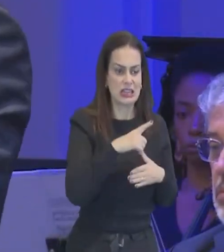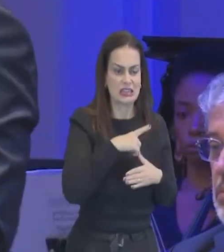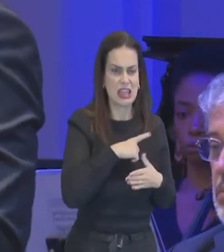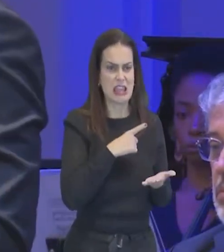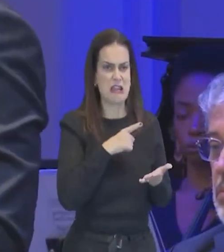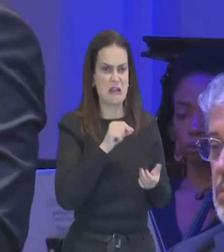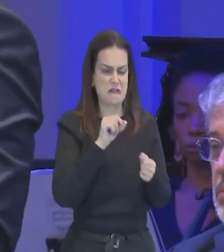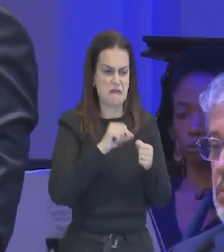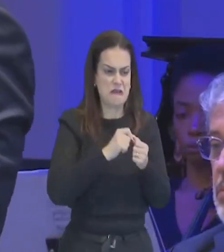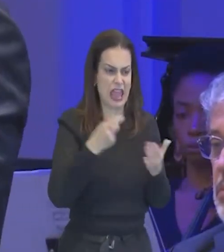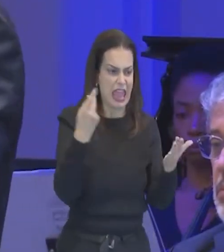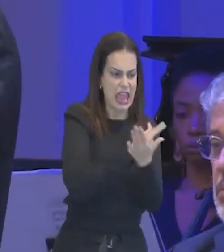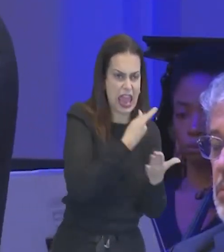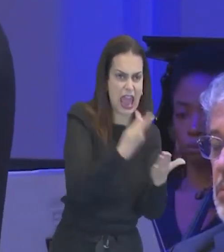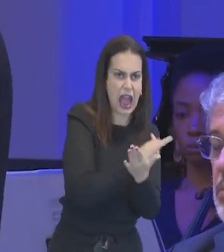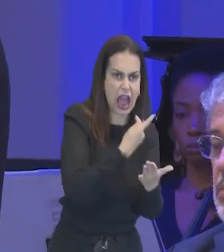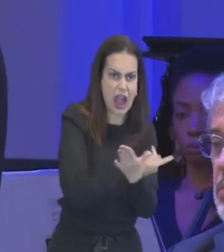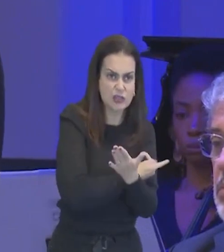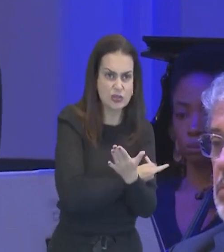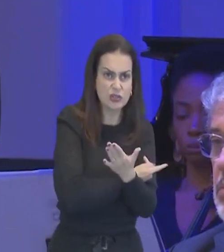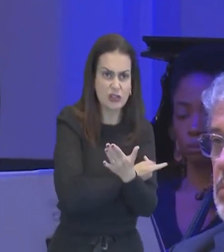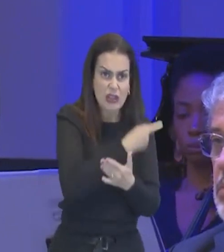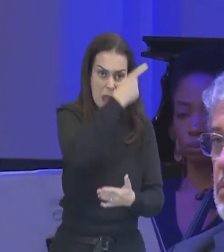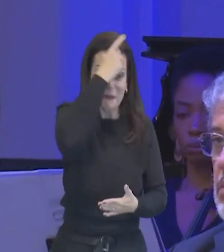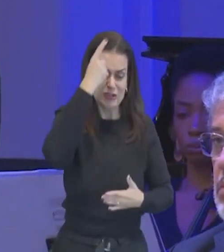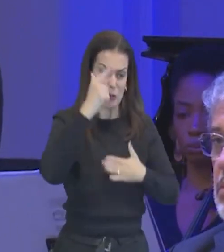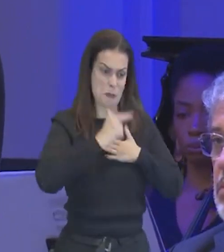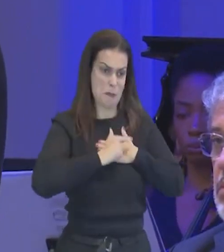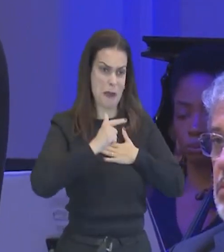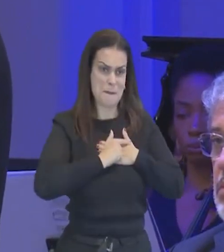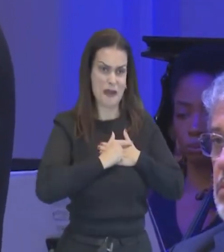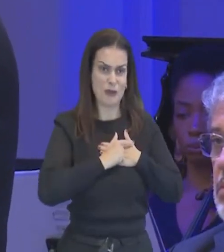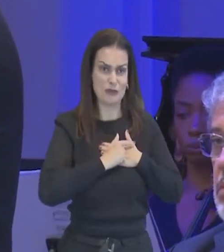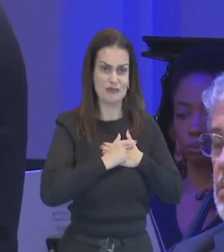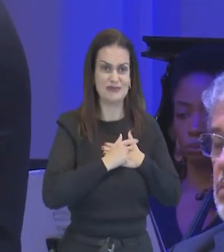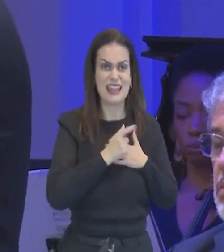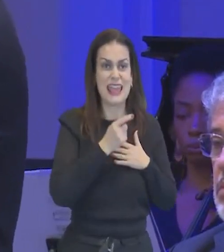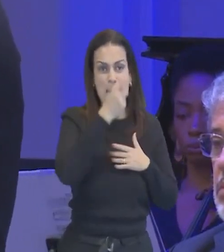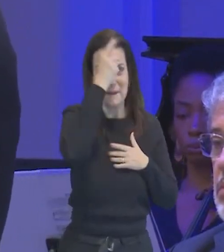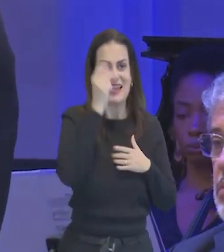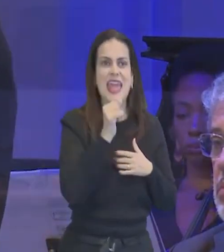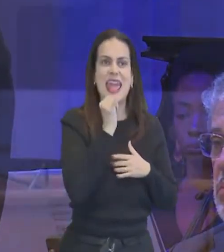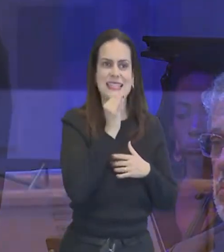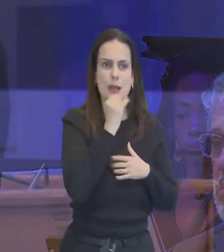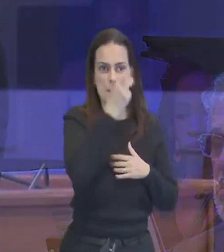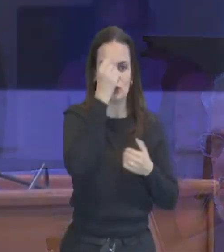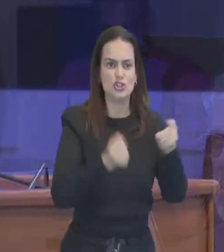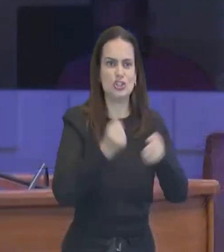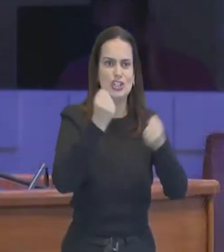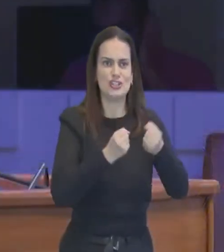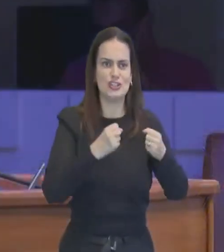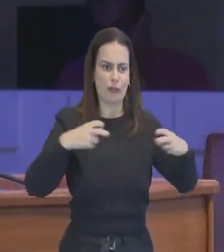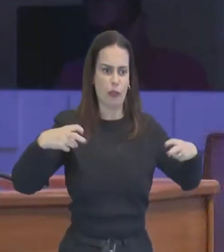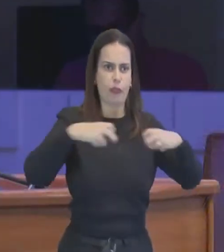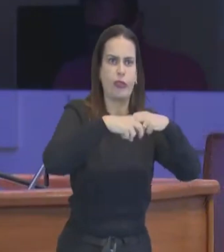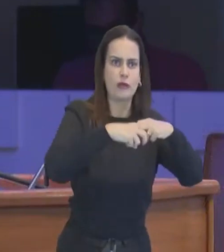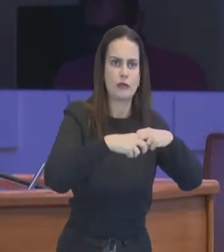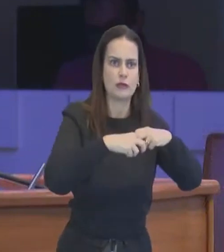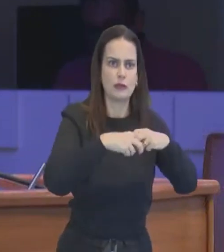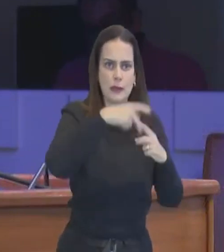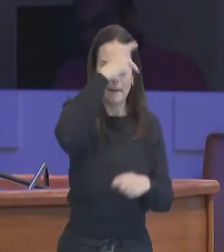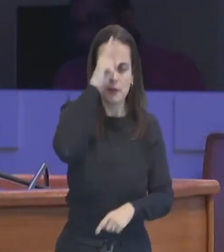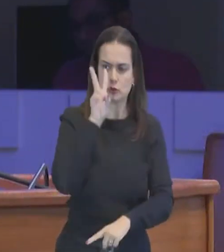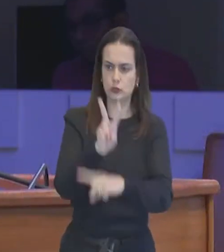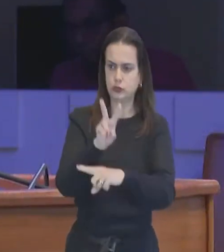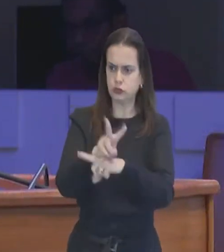uma infração, e aí o responsável pela fiscalização, te aborda de maneira educada, calma, te mostra o erro,